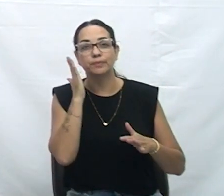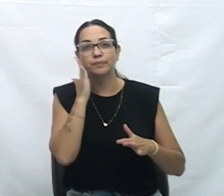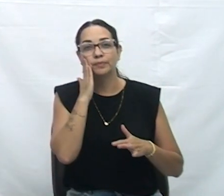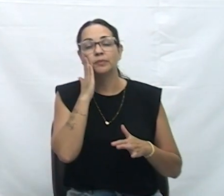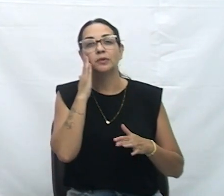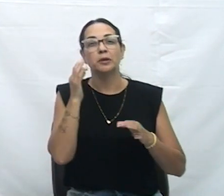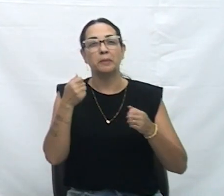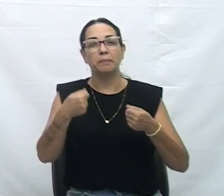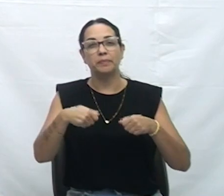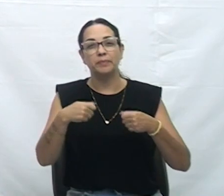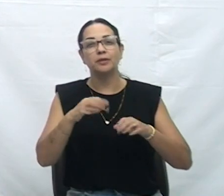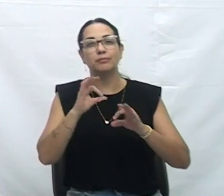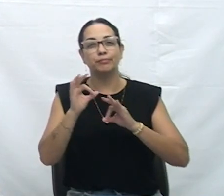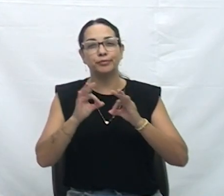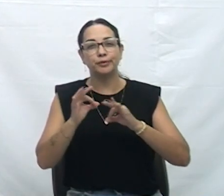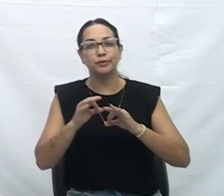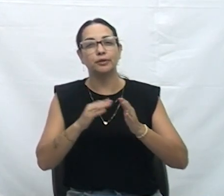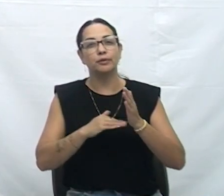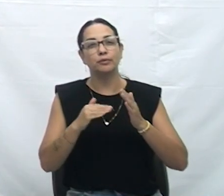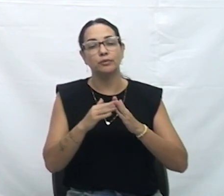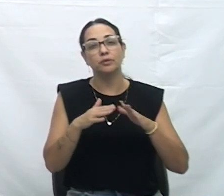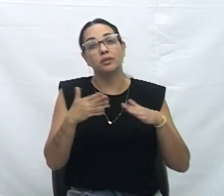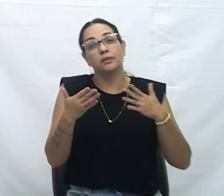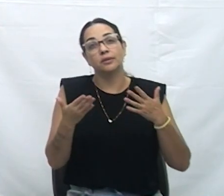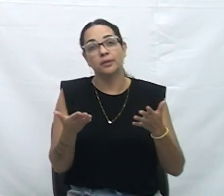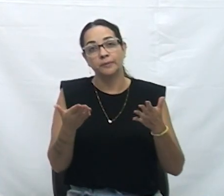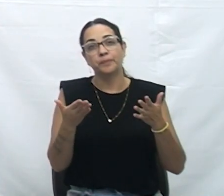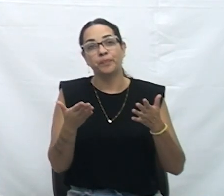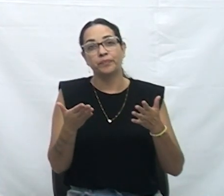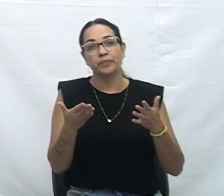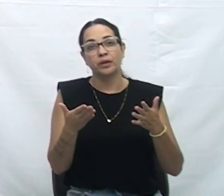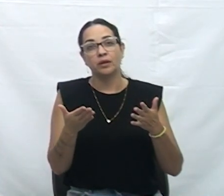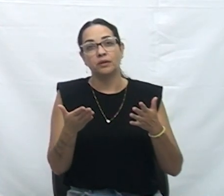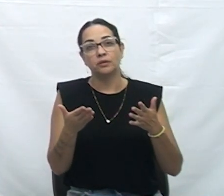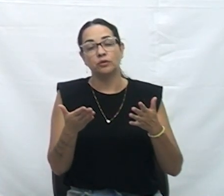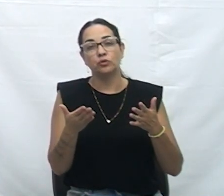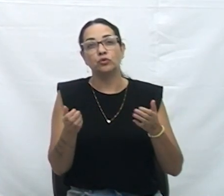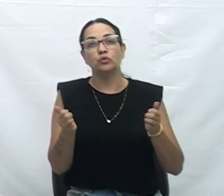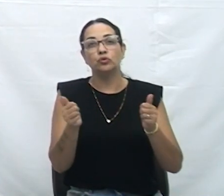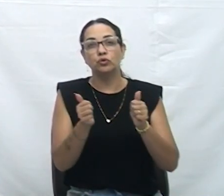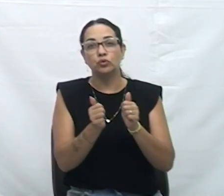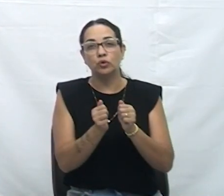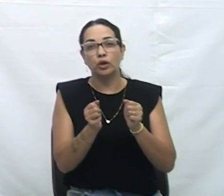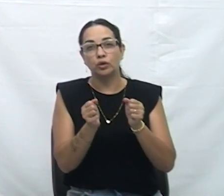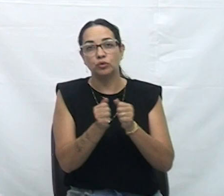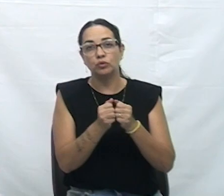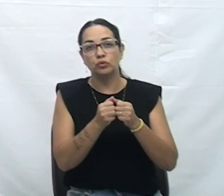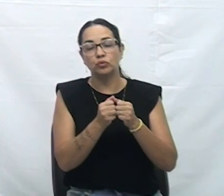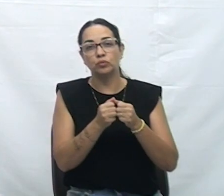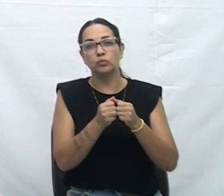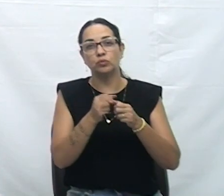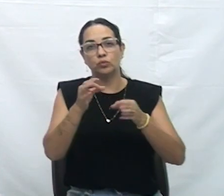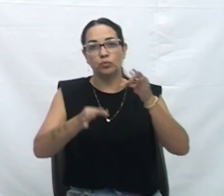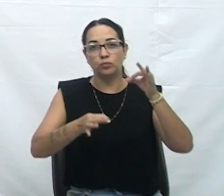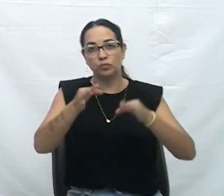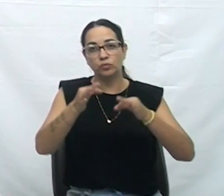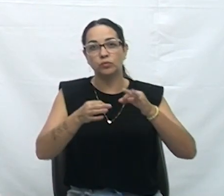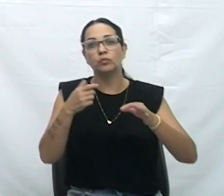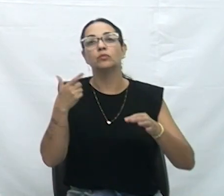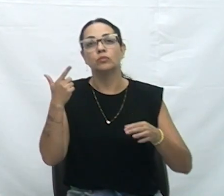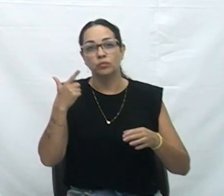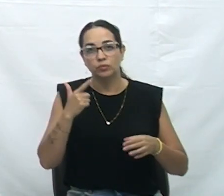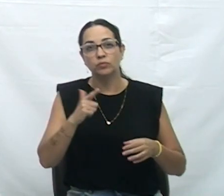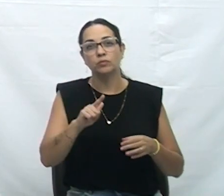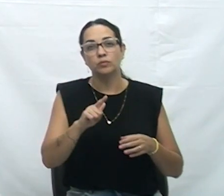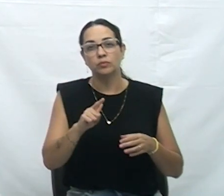trâmite para conseguir. E tem essa parceria do Tribunal de Justiça junto, o REURB, e também o Lar Legal,